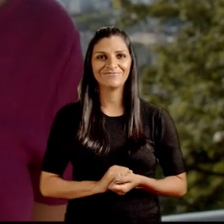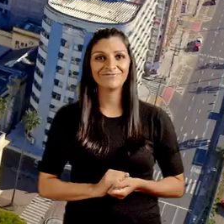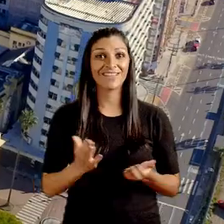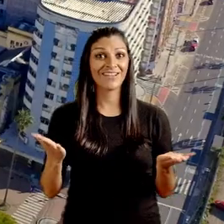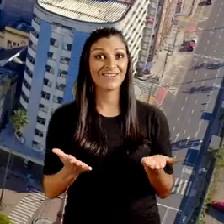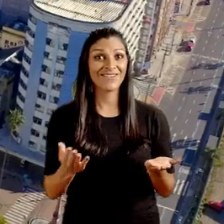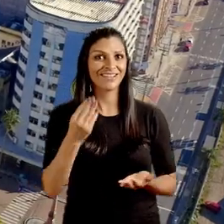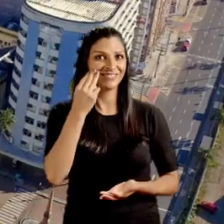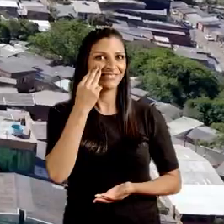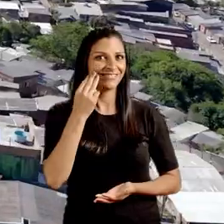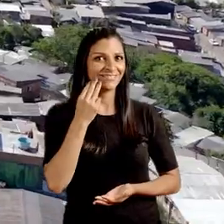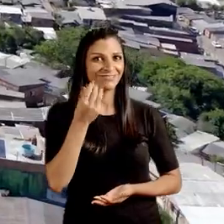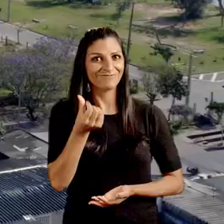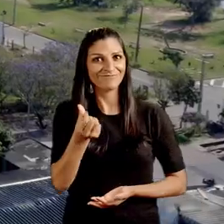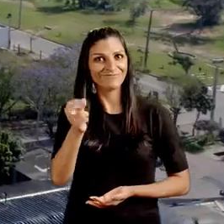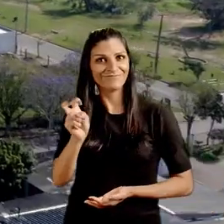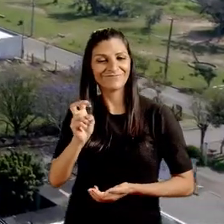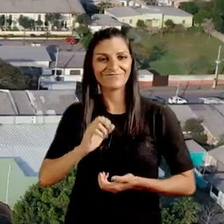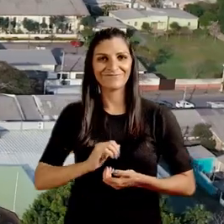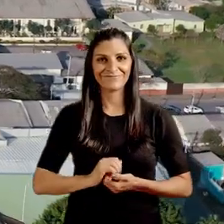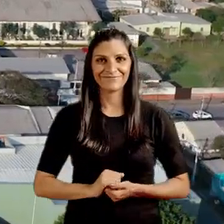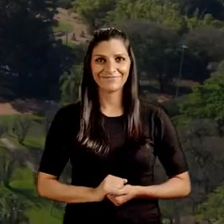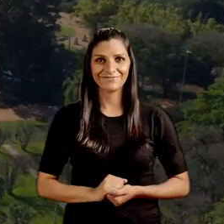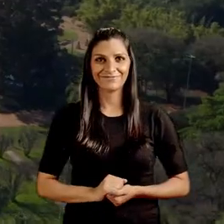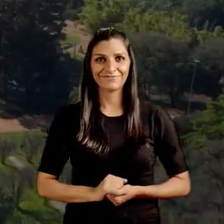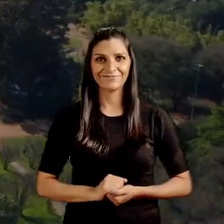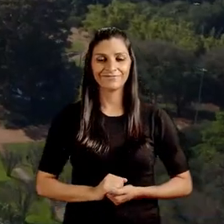65 é agora é ela. Manu!